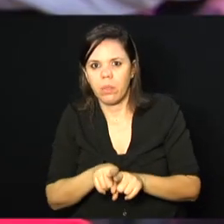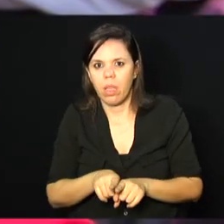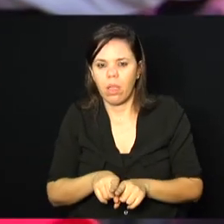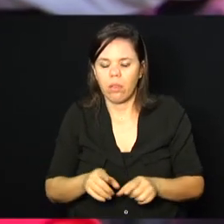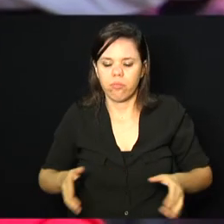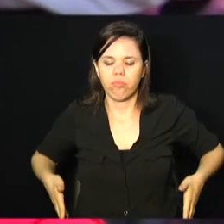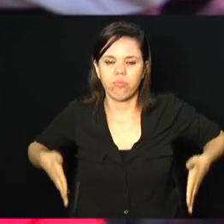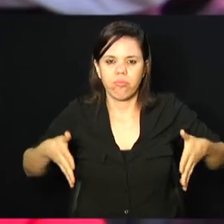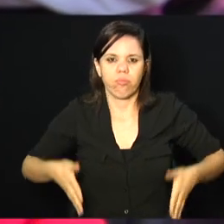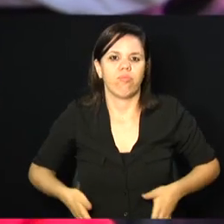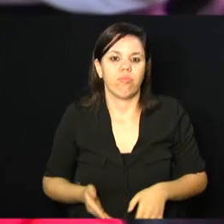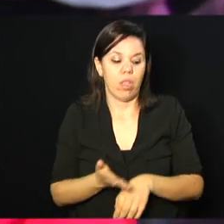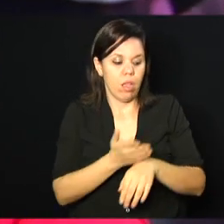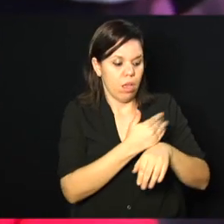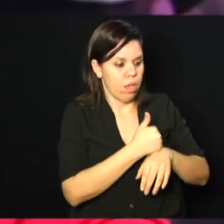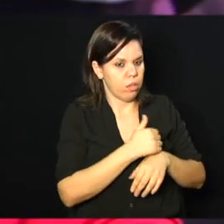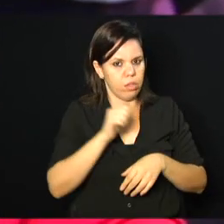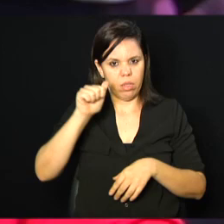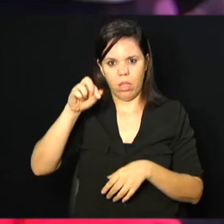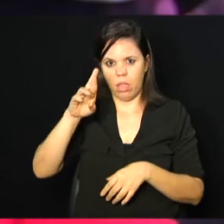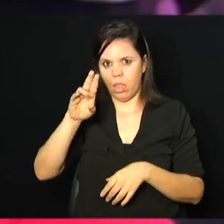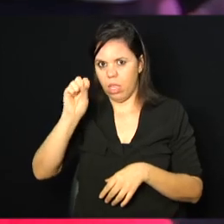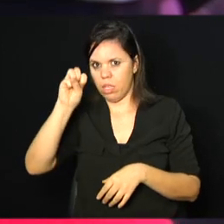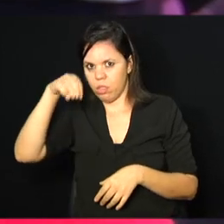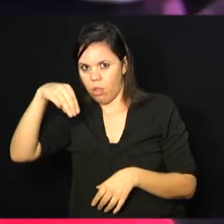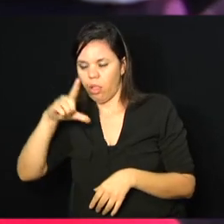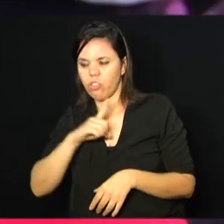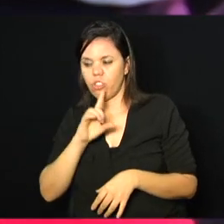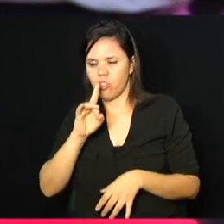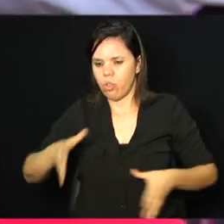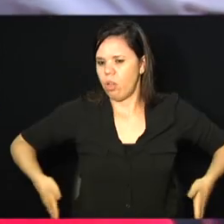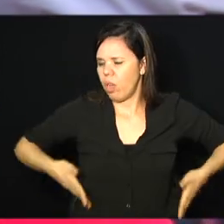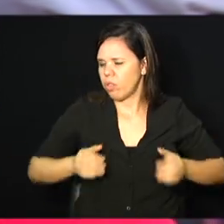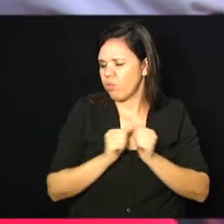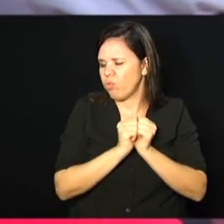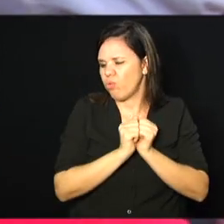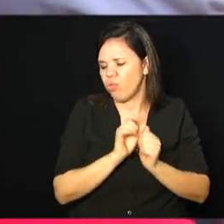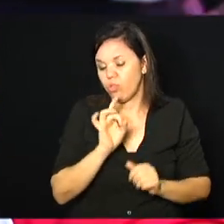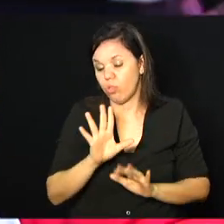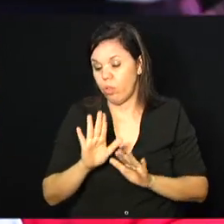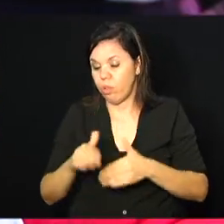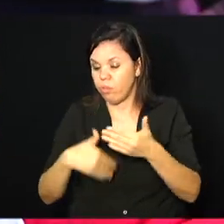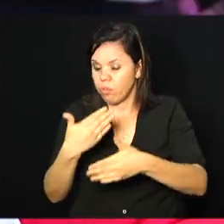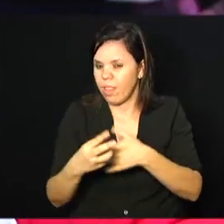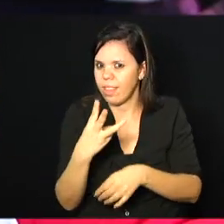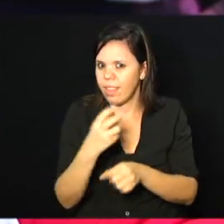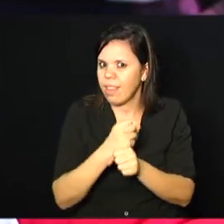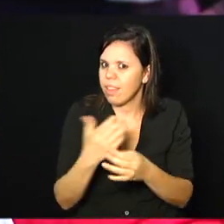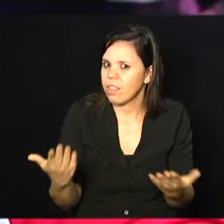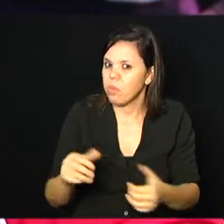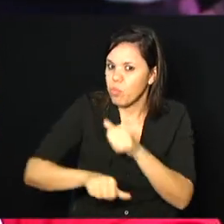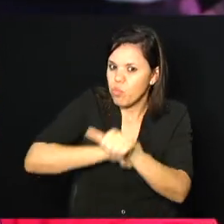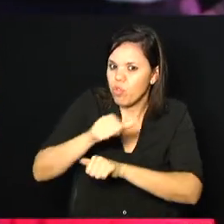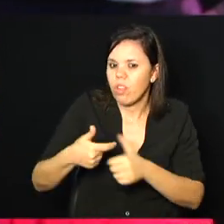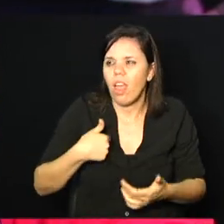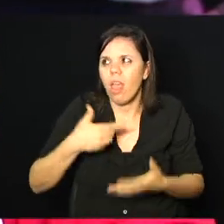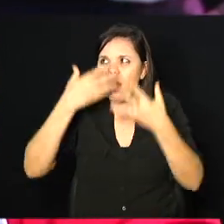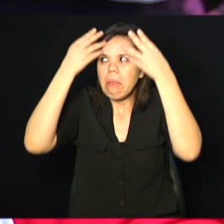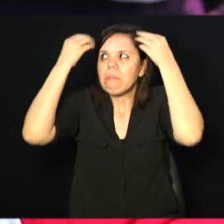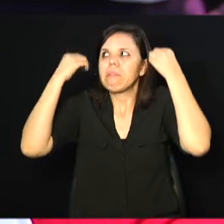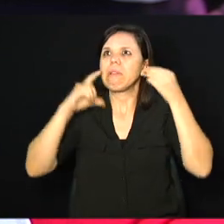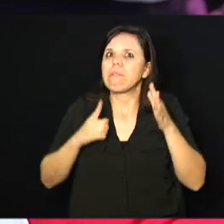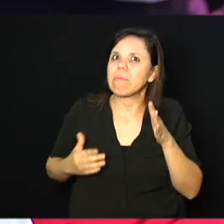Anderson tinha só a cadeira como companheira. Há três anos, tudo mudou. Eu esqueço que eu tenho limitação física.